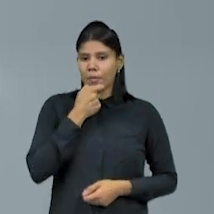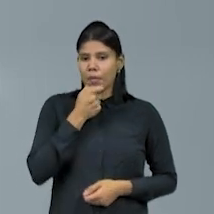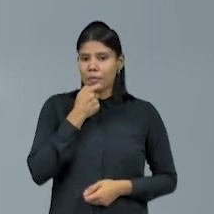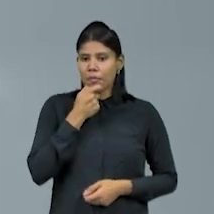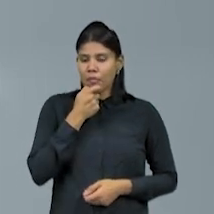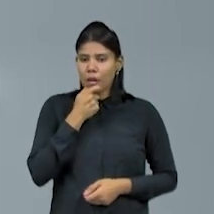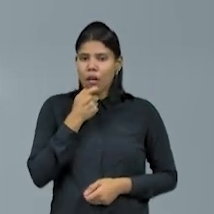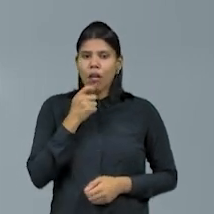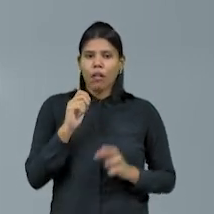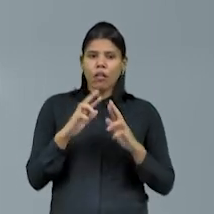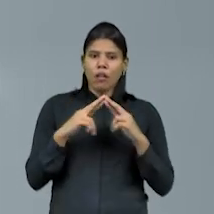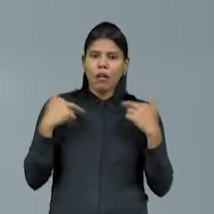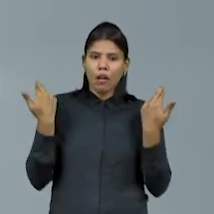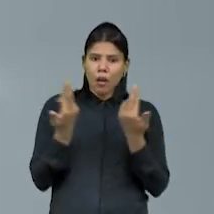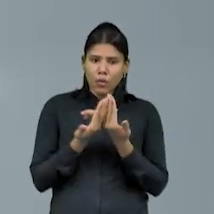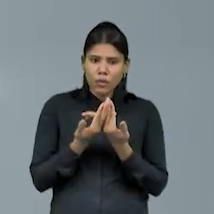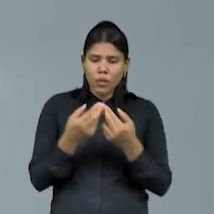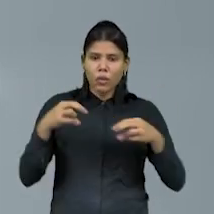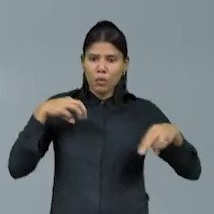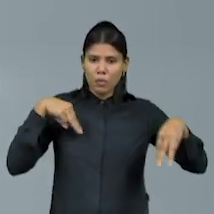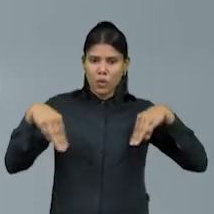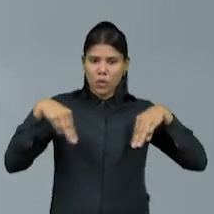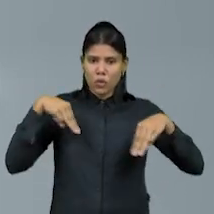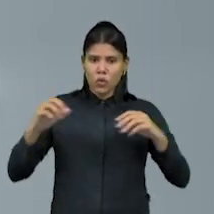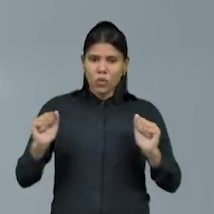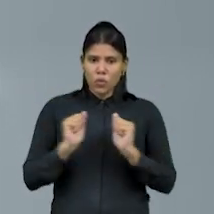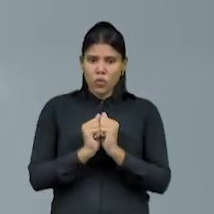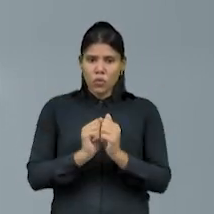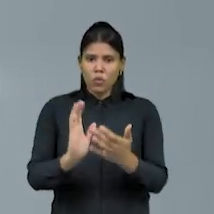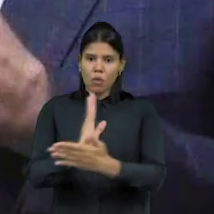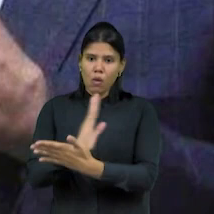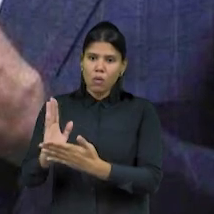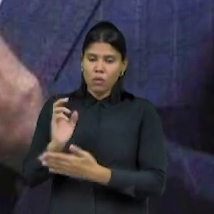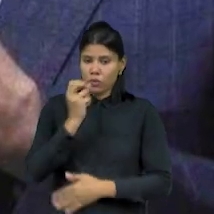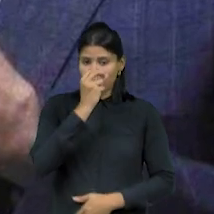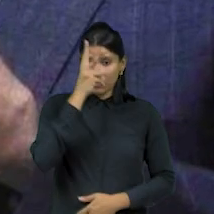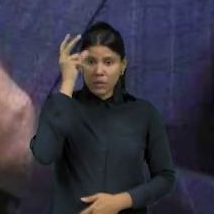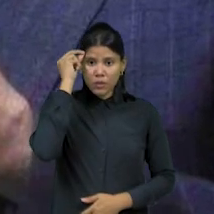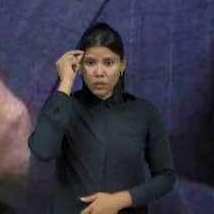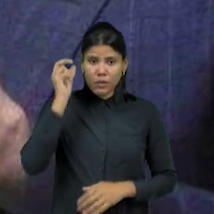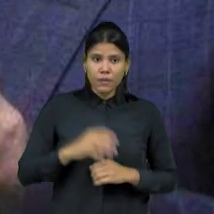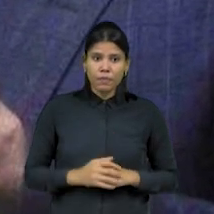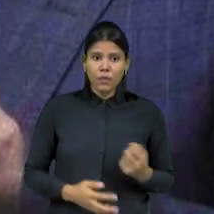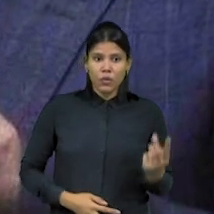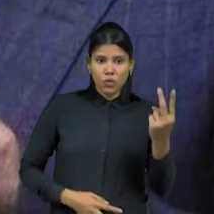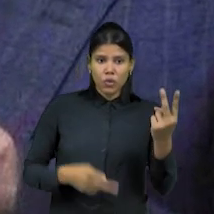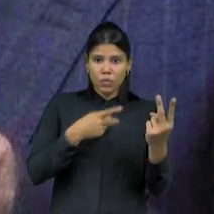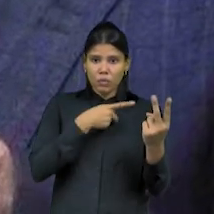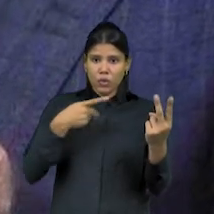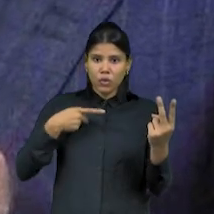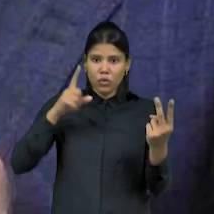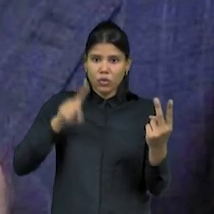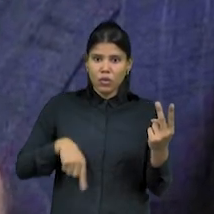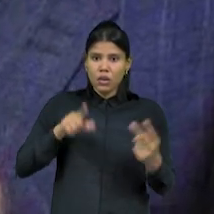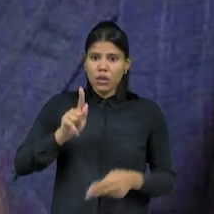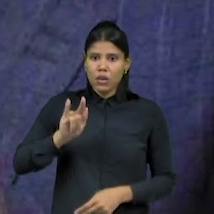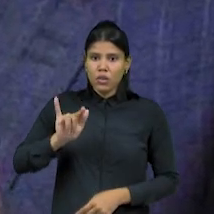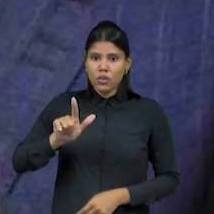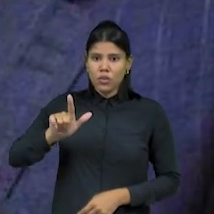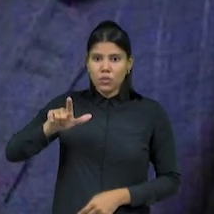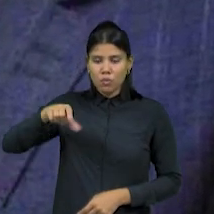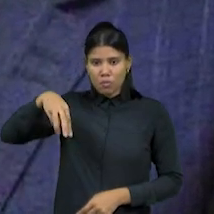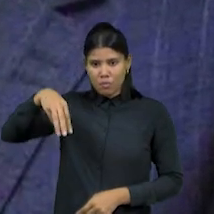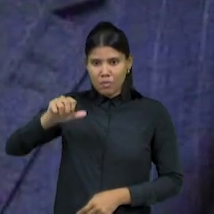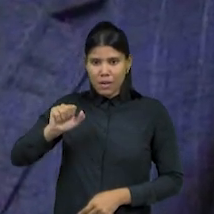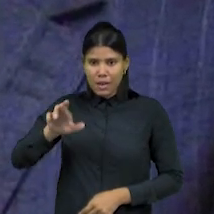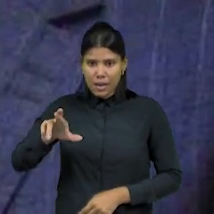uma reunião do ministro com alguns prefeitos. Os dois pastores seriam Gilmar Santos, presidente